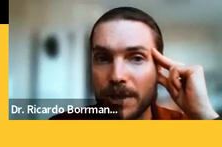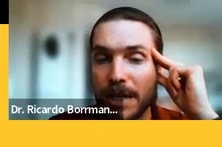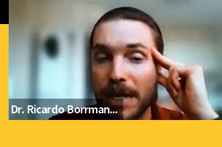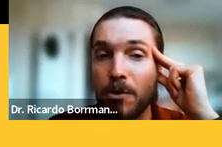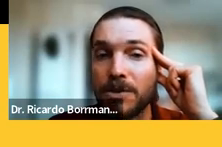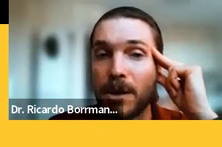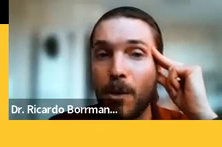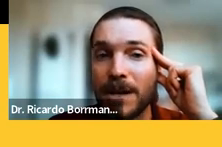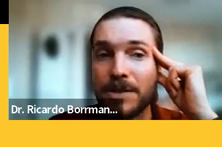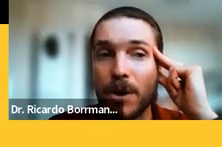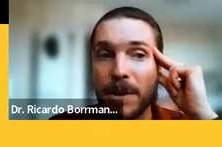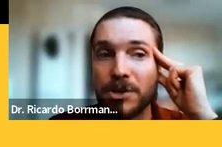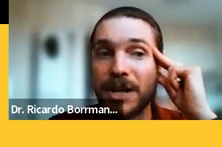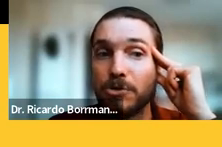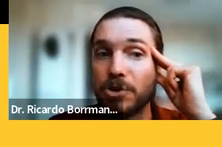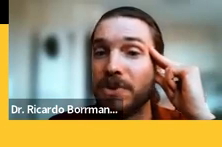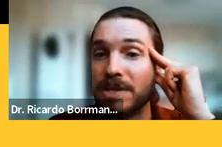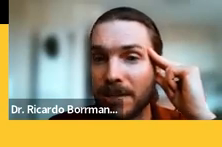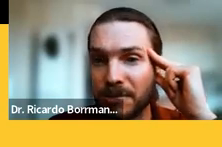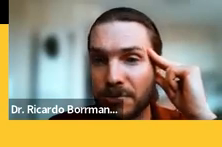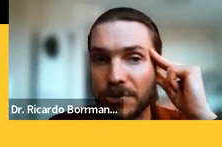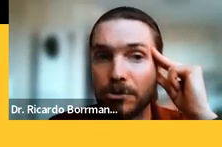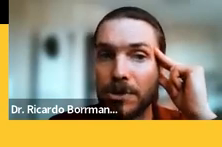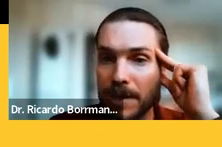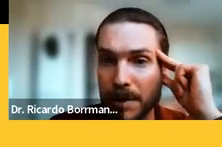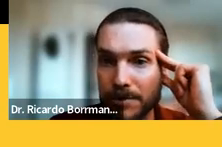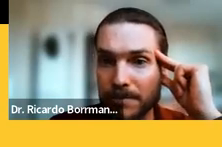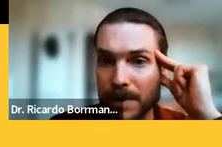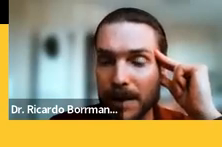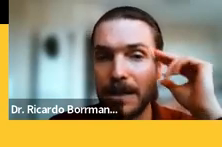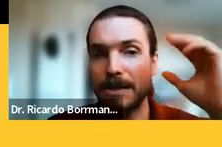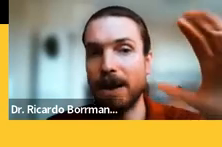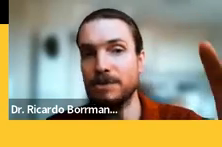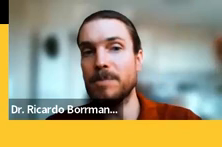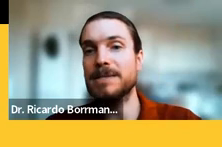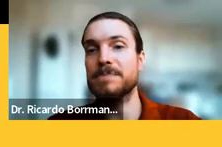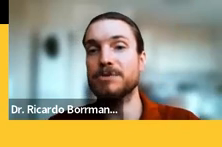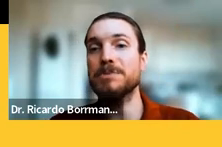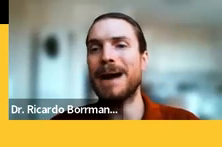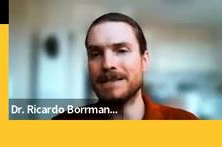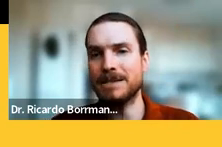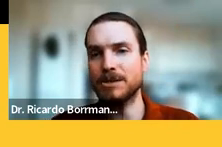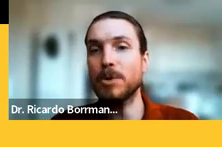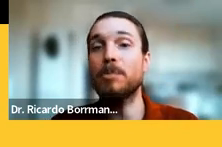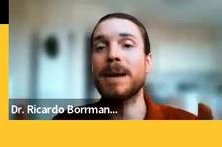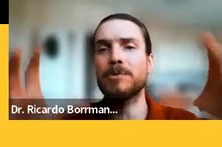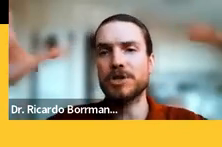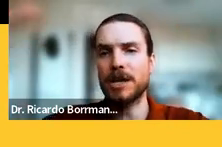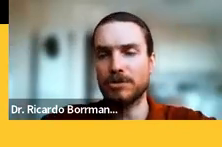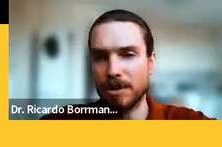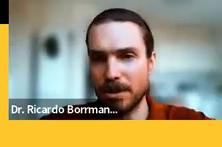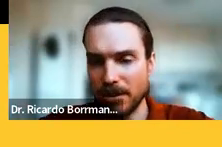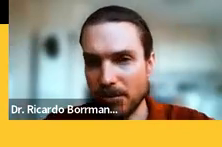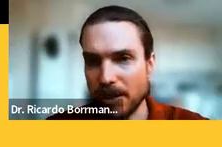de Janeiro. Encontrei quase que somente traduções francesas de autores alemãs. Então, essa foi a percepção de base do meu pré